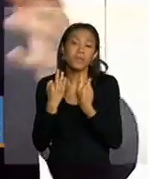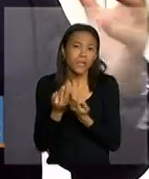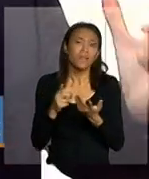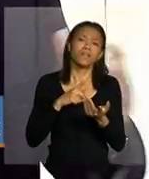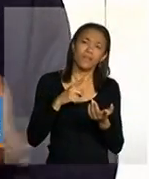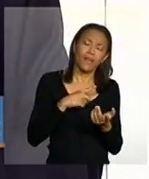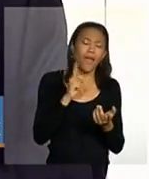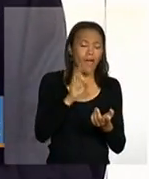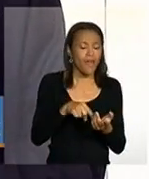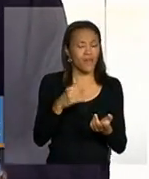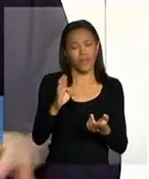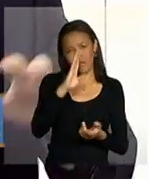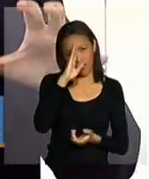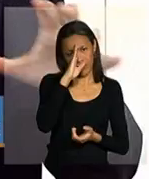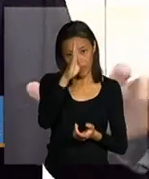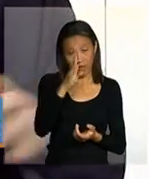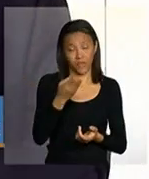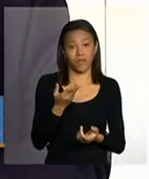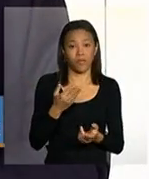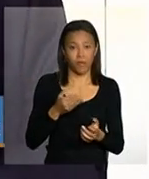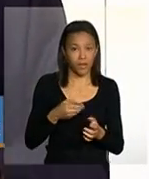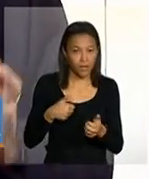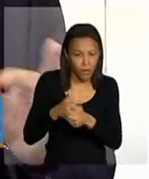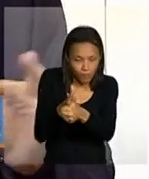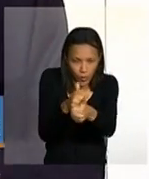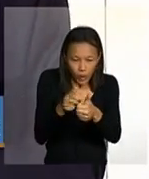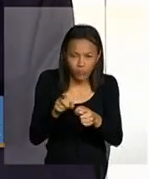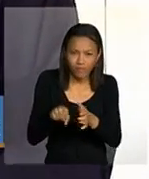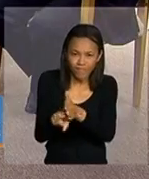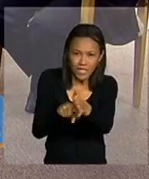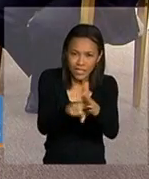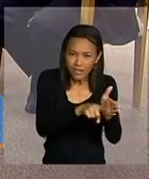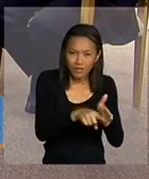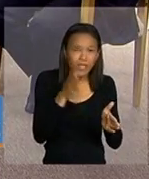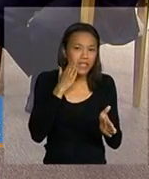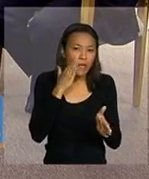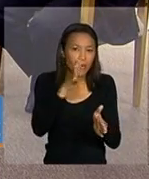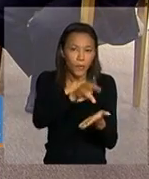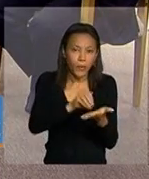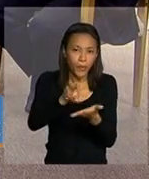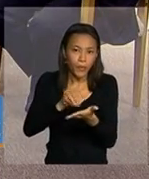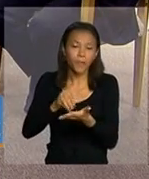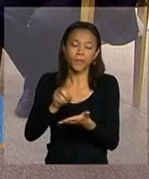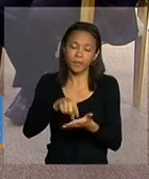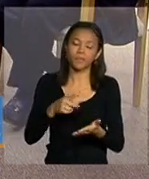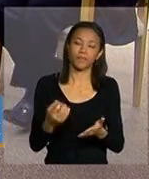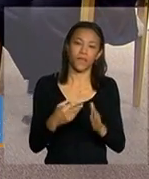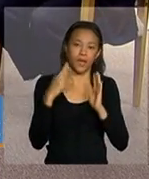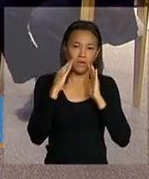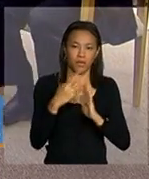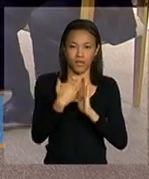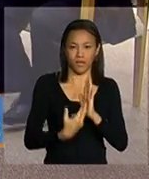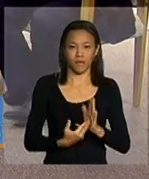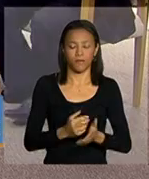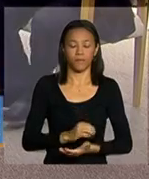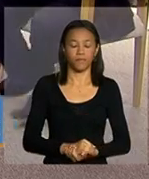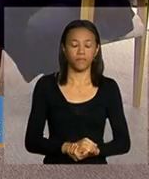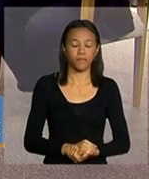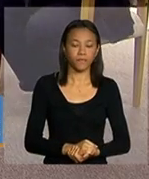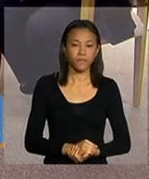isso é uma ferramenta fundamental para o acompanhamento específico que é realizado pela operação das condicionalidades perfeito informação